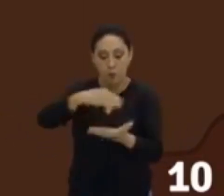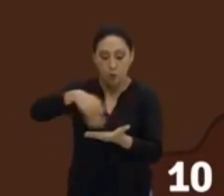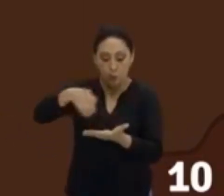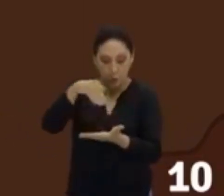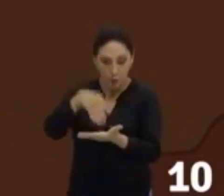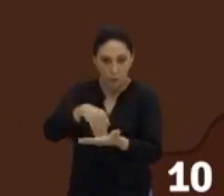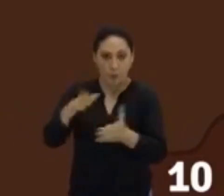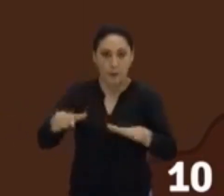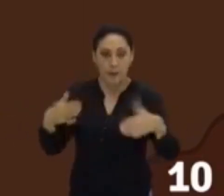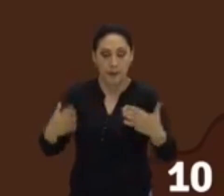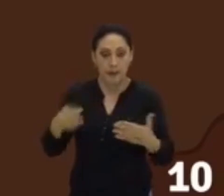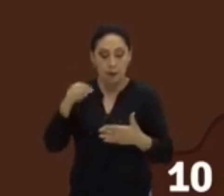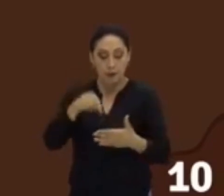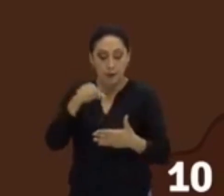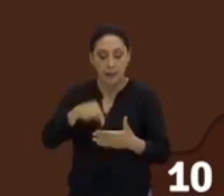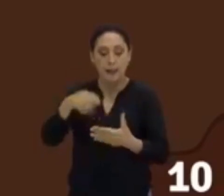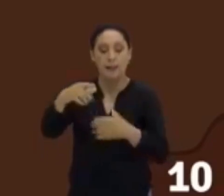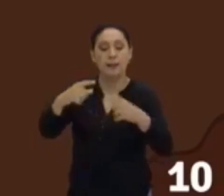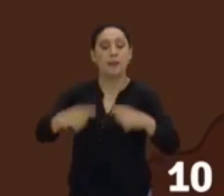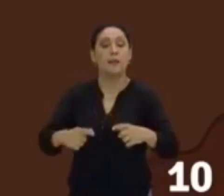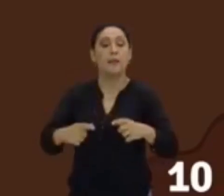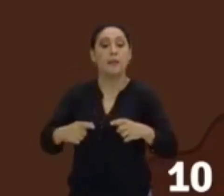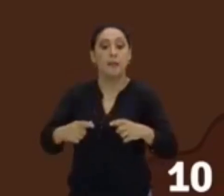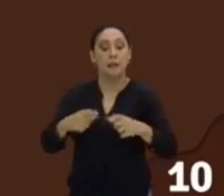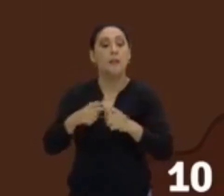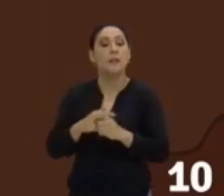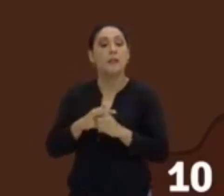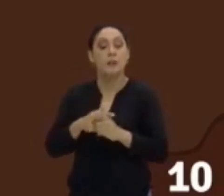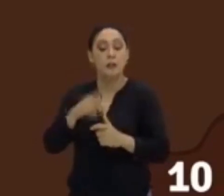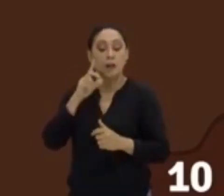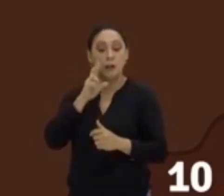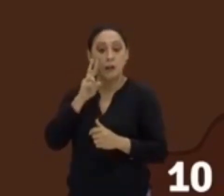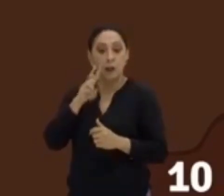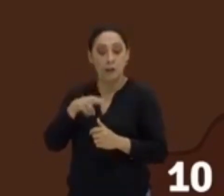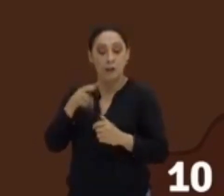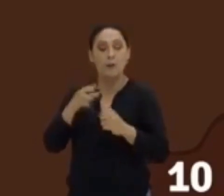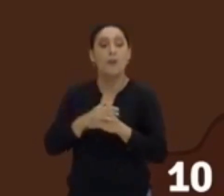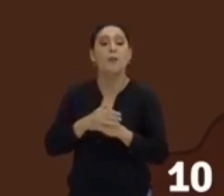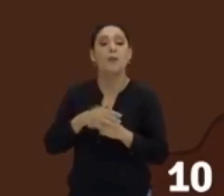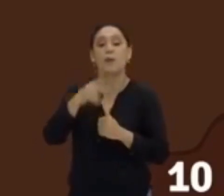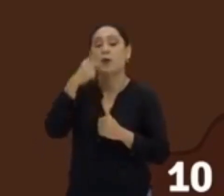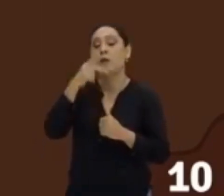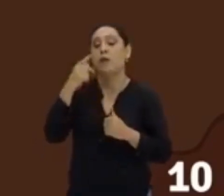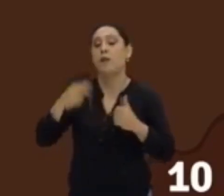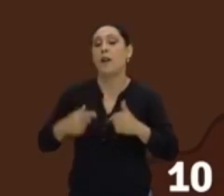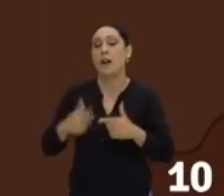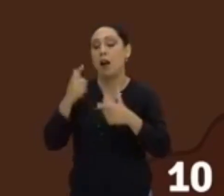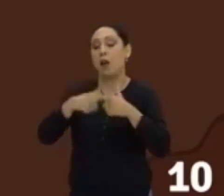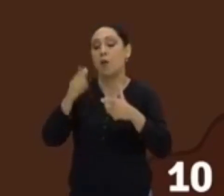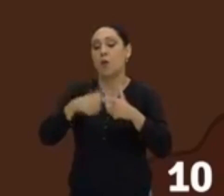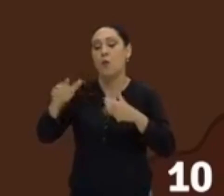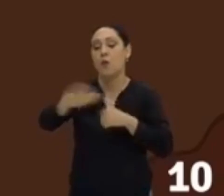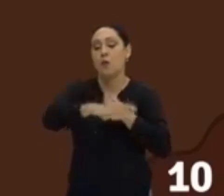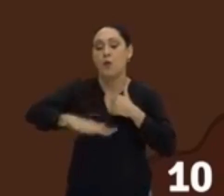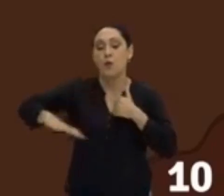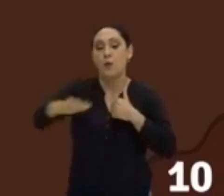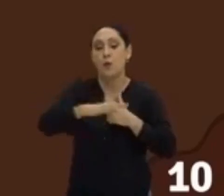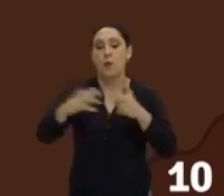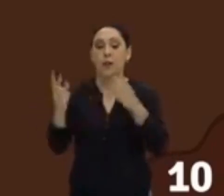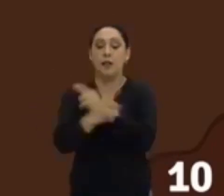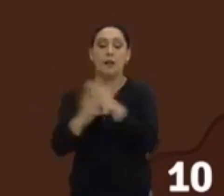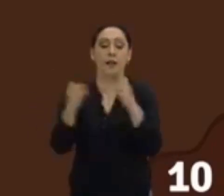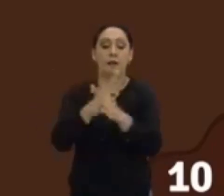Médio. E dentro do Oriente Médio, nós vamos levantar um conflito territorial que envolve